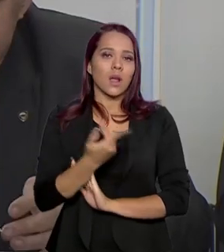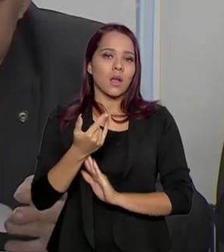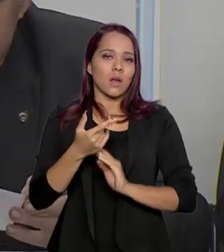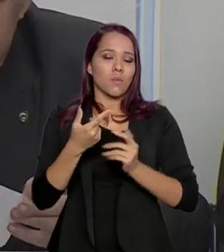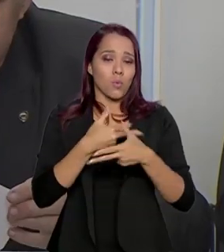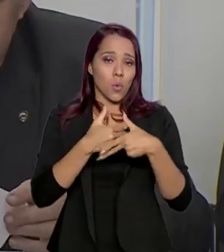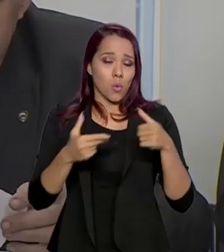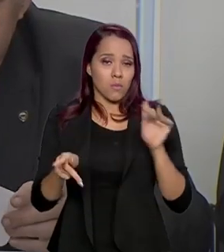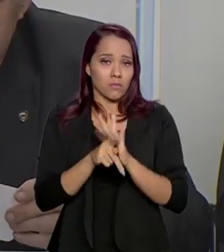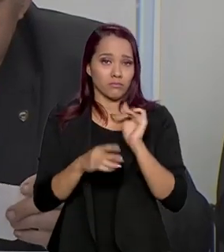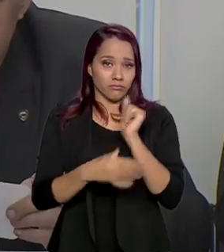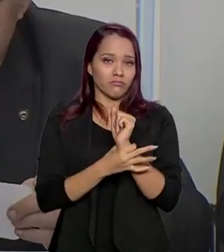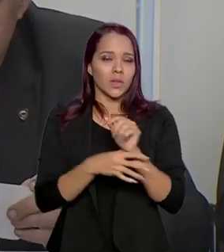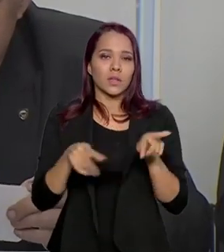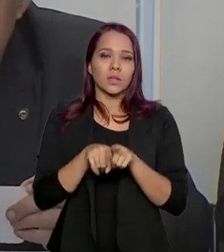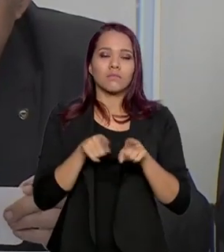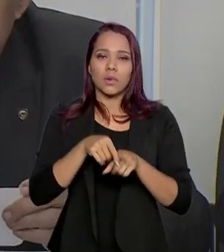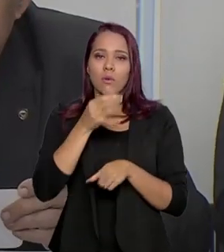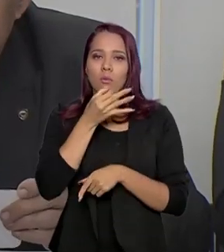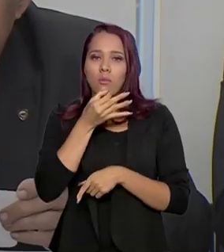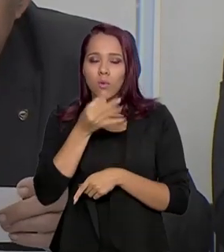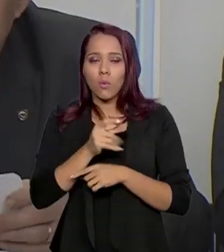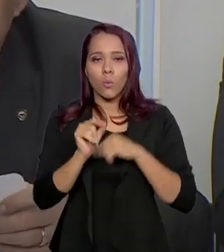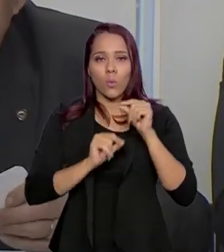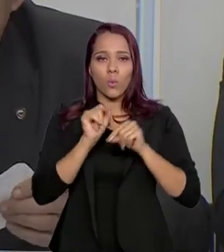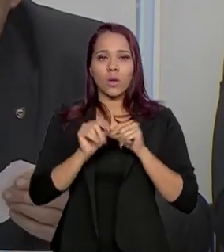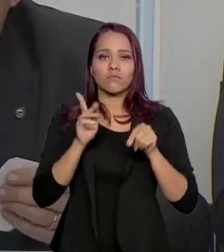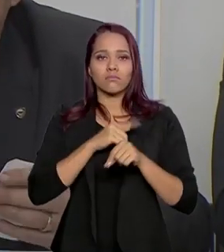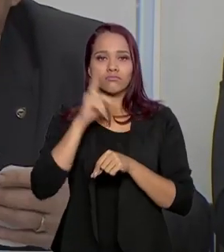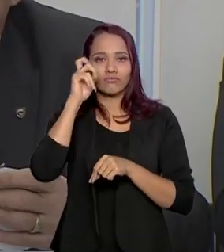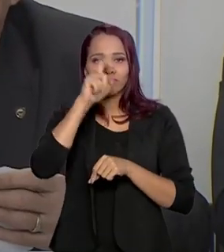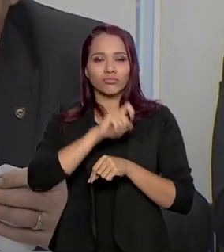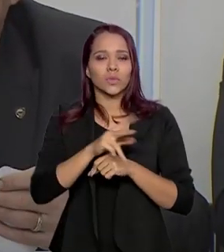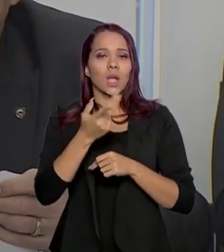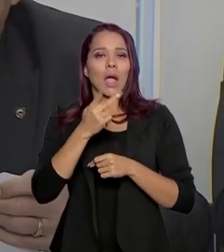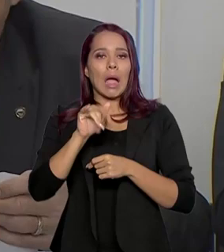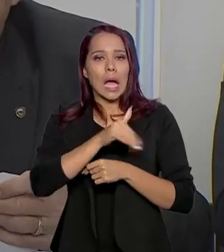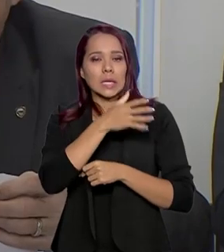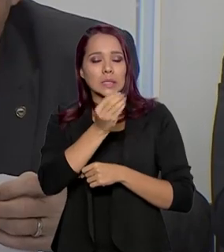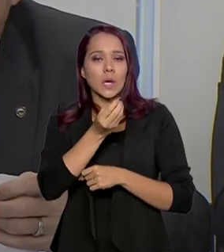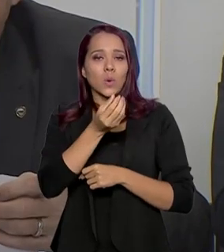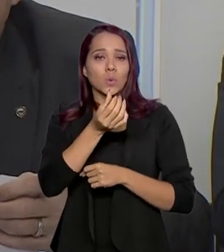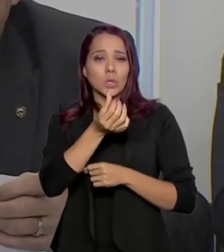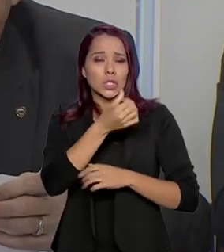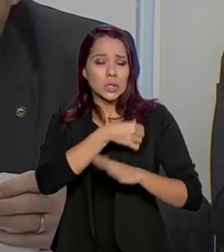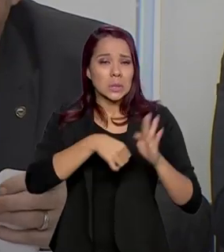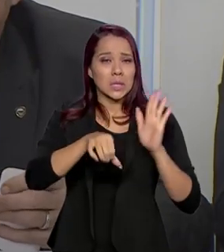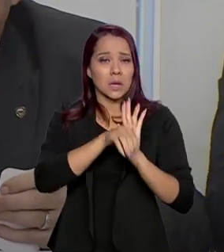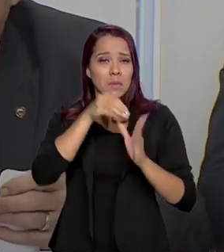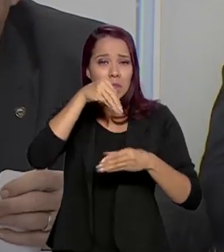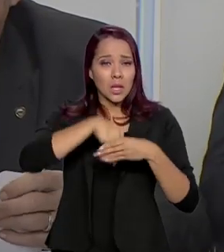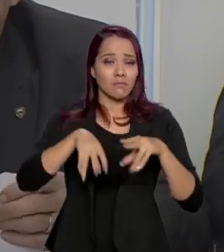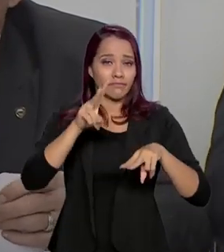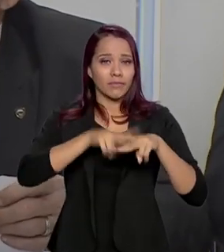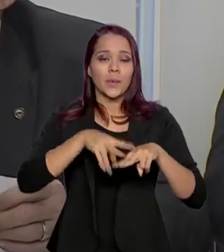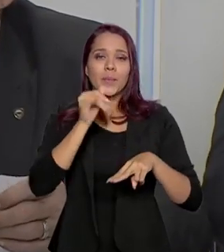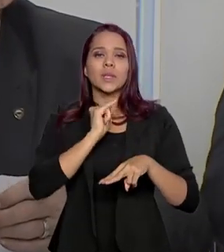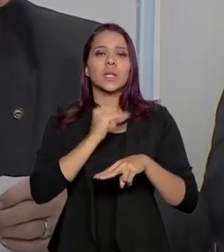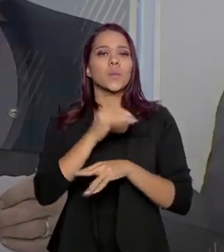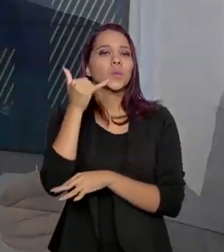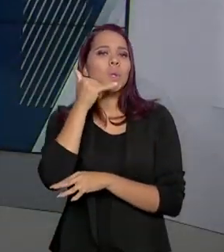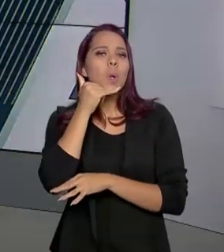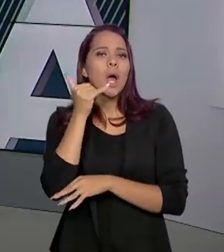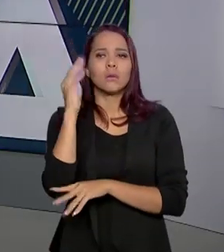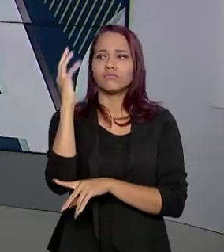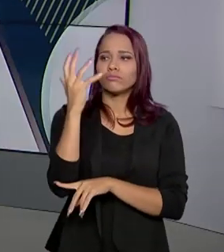Também sugeriram medidas para dificultar a ação de criminosos dentro dos presídios, por exemplo, cortar o sinal de